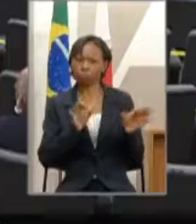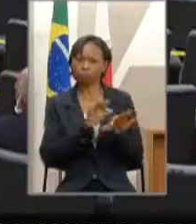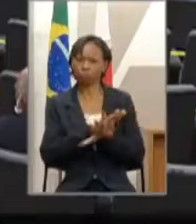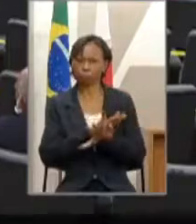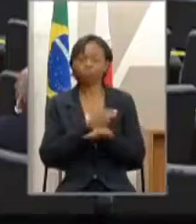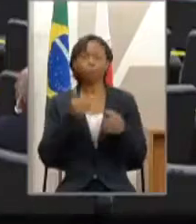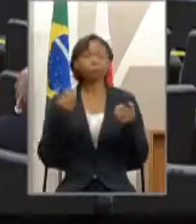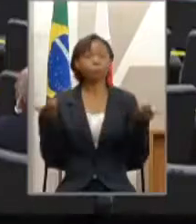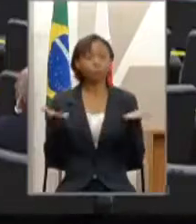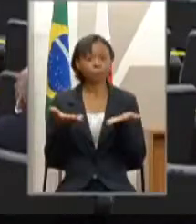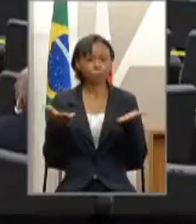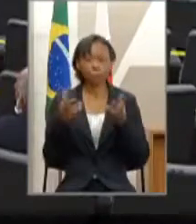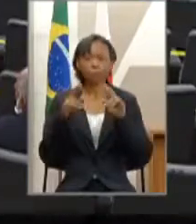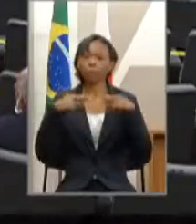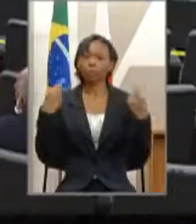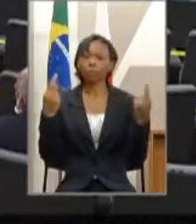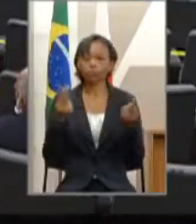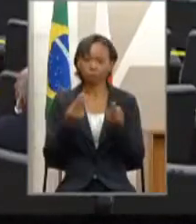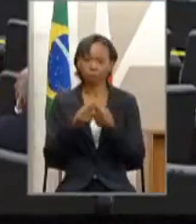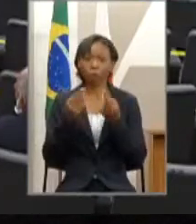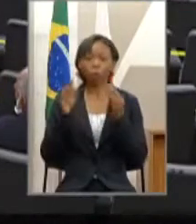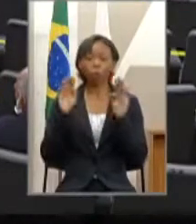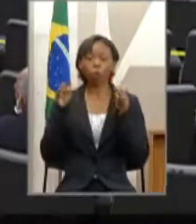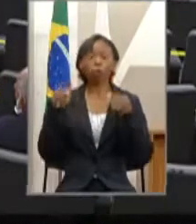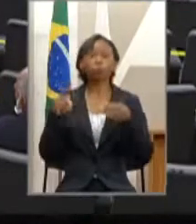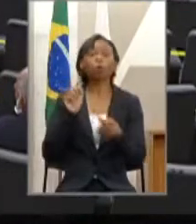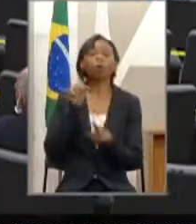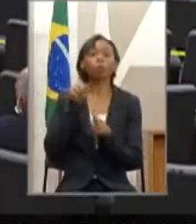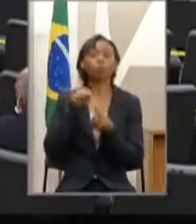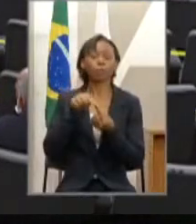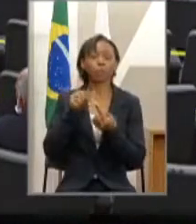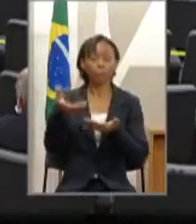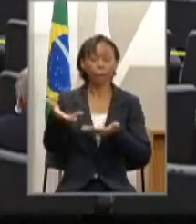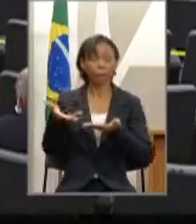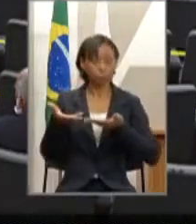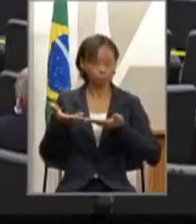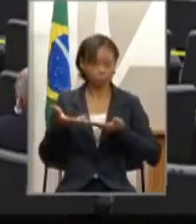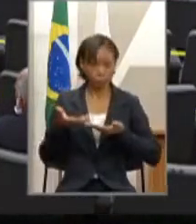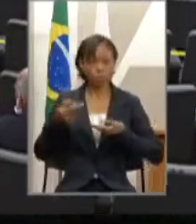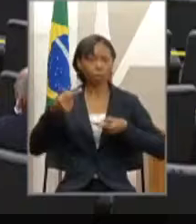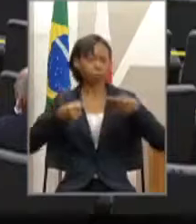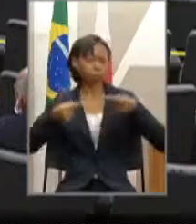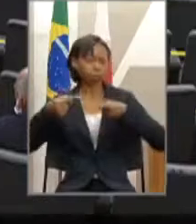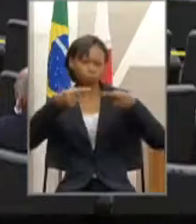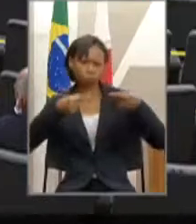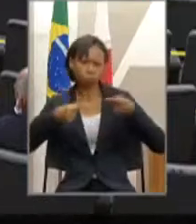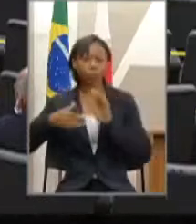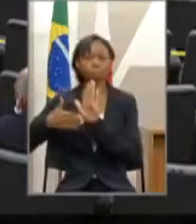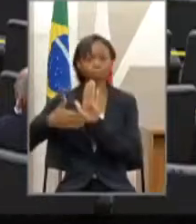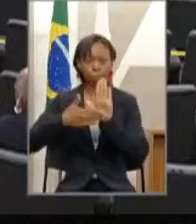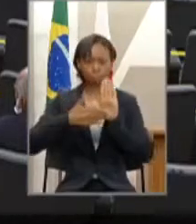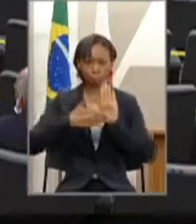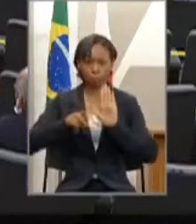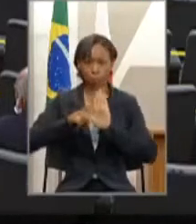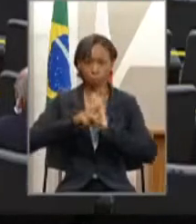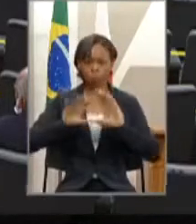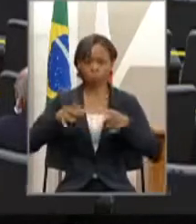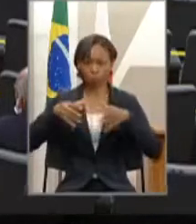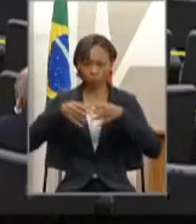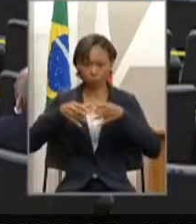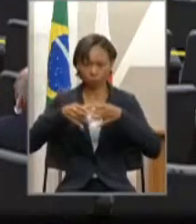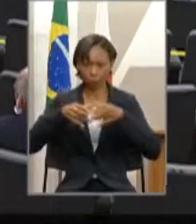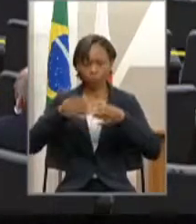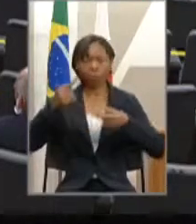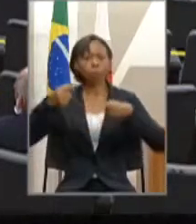informações sobre o trabalho do Parlamento Mineiro. Você confere aí imagens do auditório José Alencar. A Comissão de Defesa dos